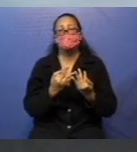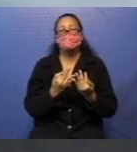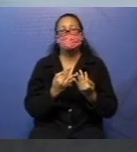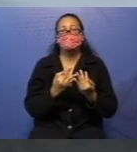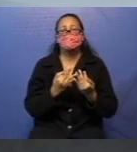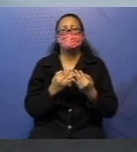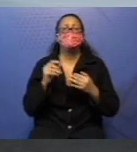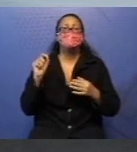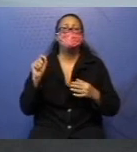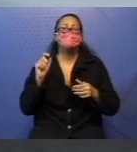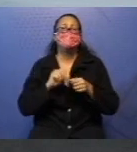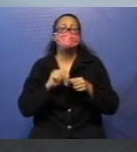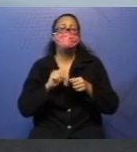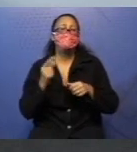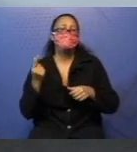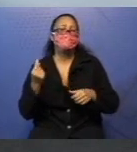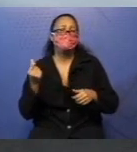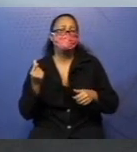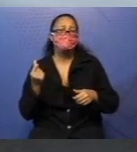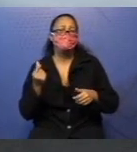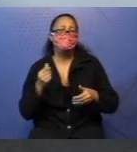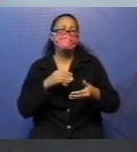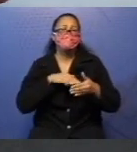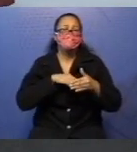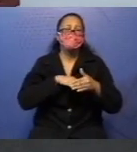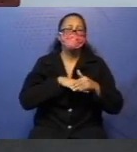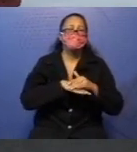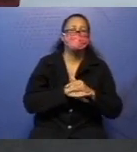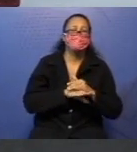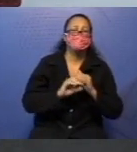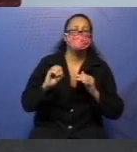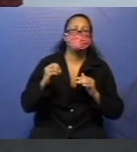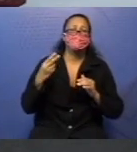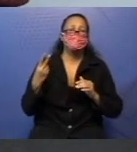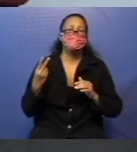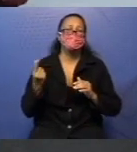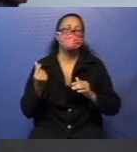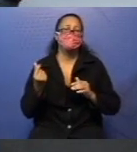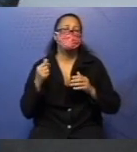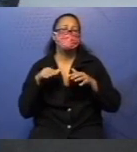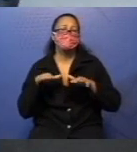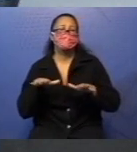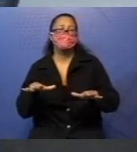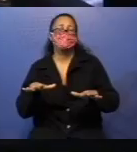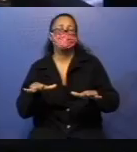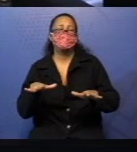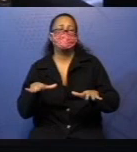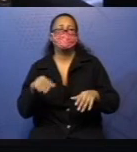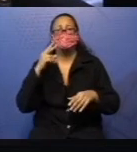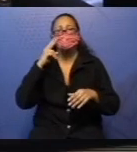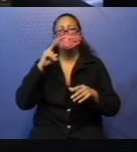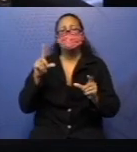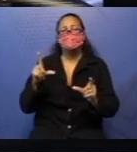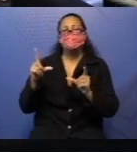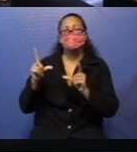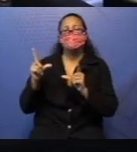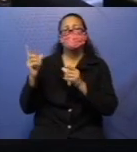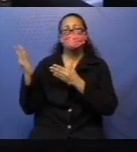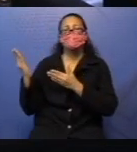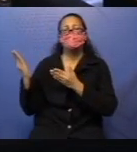é poupar? Vamos saber agora certinho o que vai acontecer aqui. Olha essa imagem que bacana.